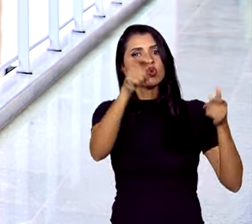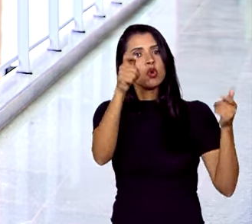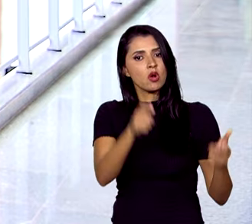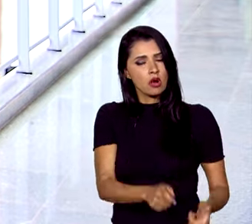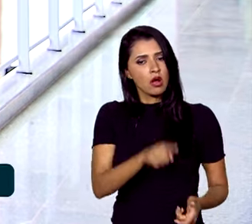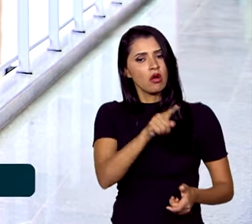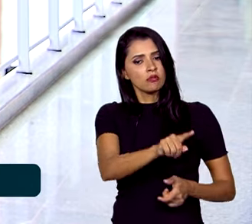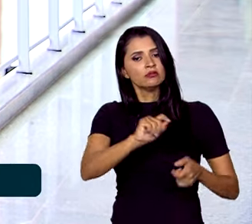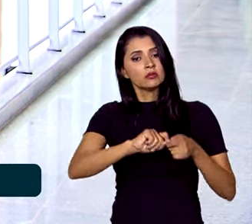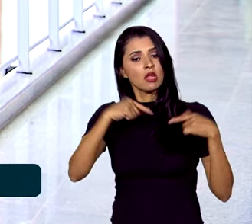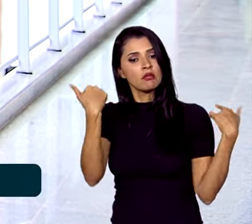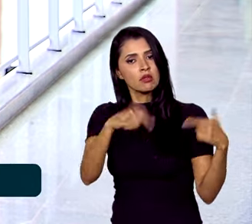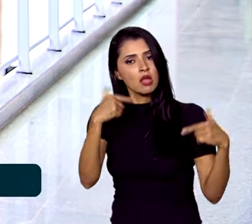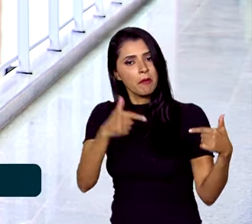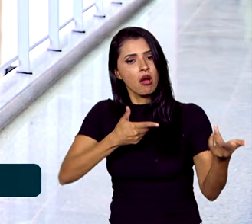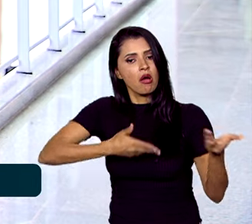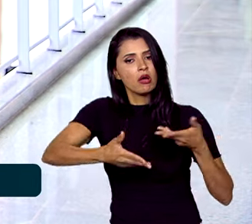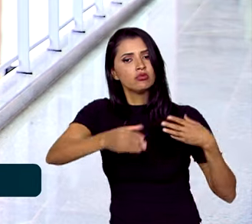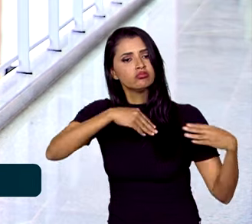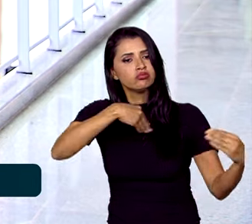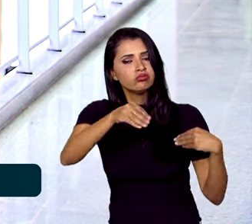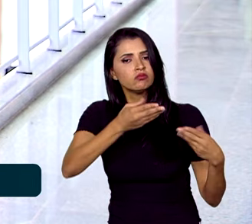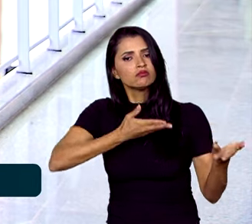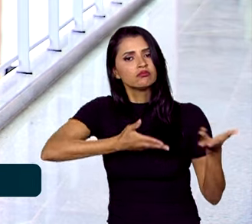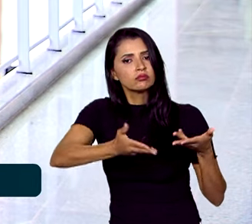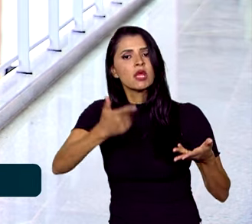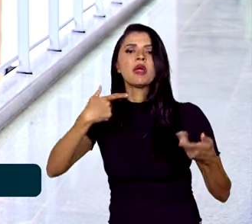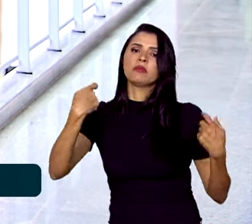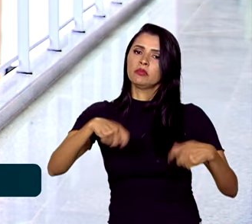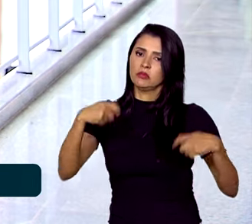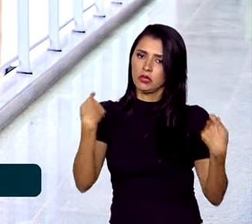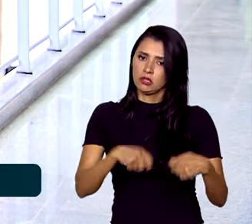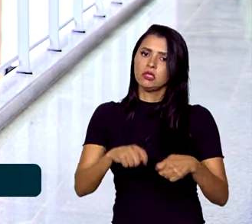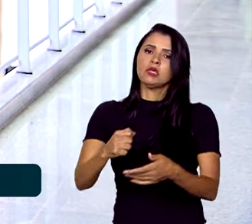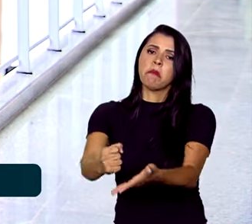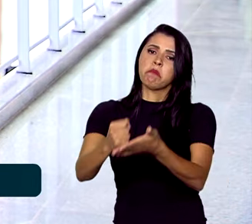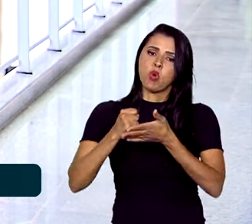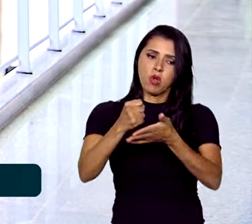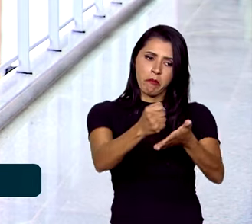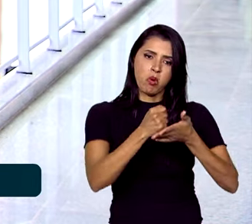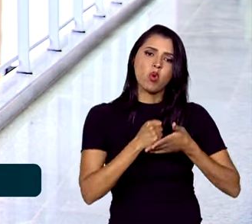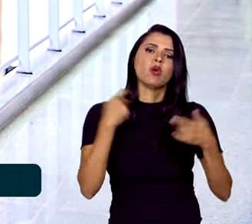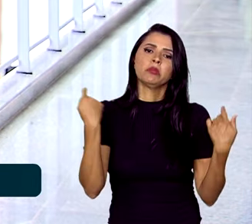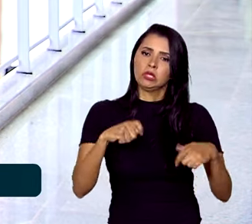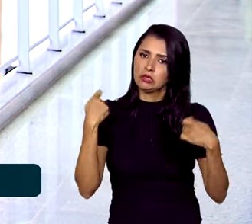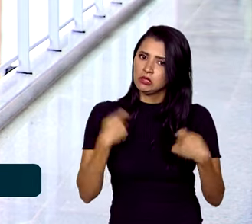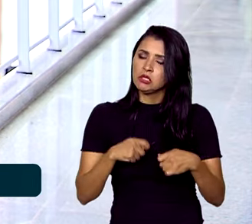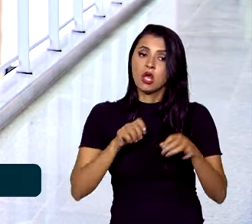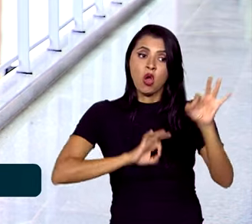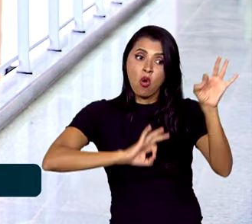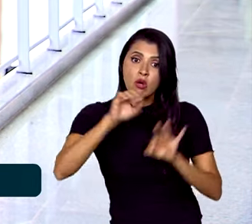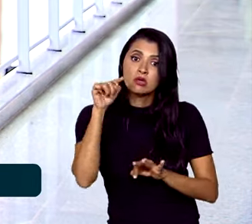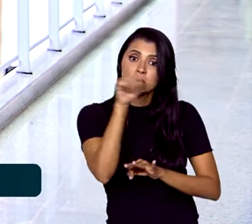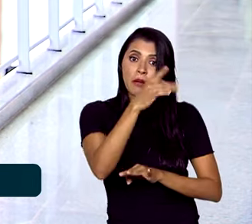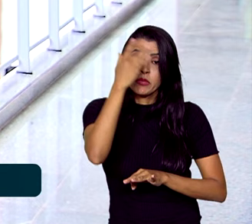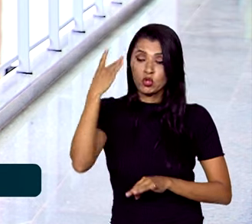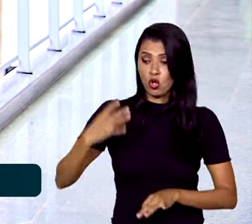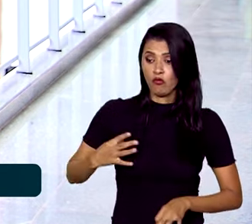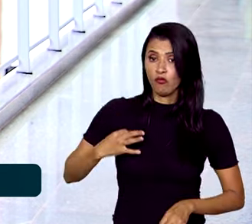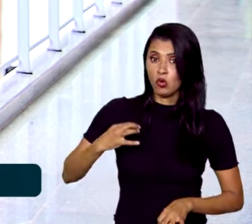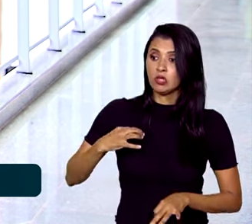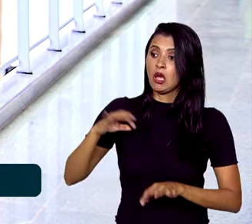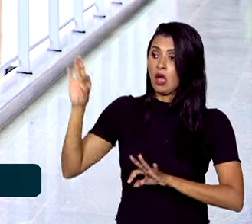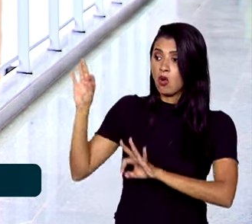fazendo um trabalho em articulação. A gente precisa de todo o apoio necessário, a gente precisa ajudar a organizar os voluntários.